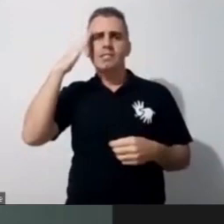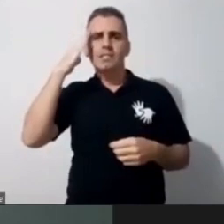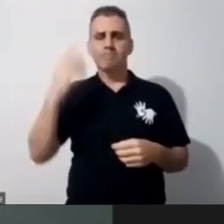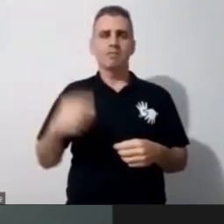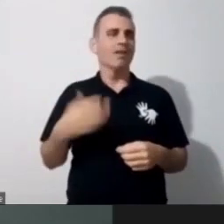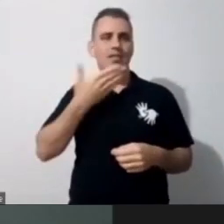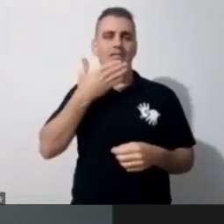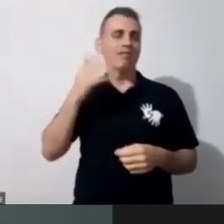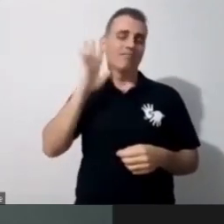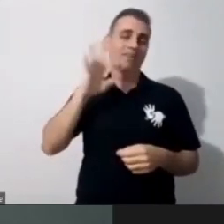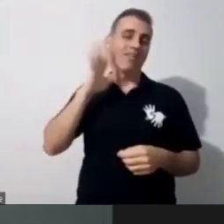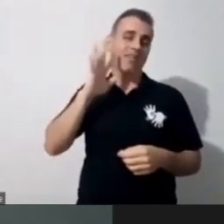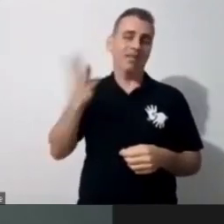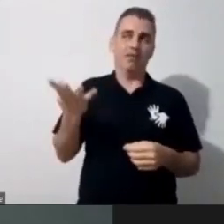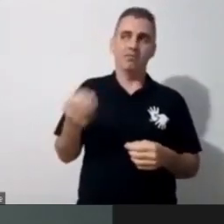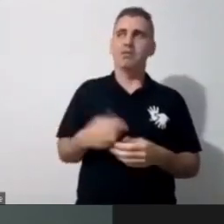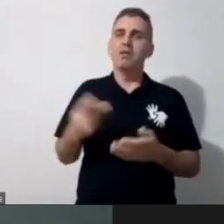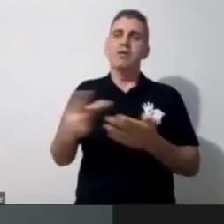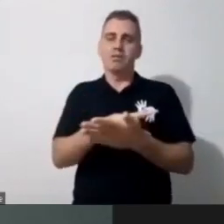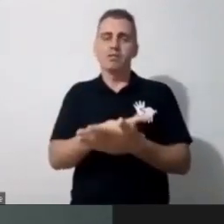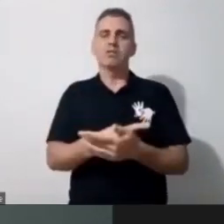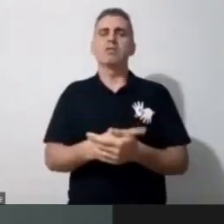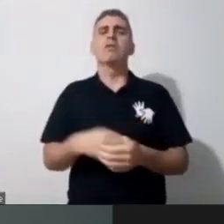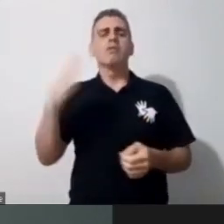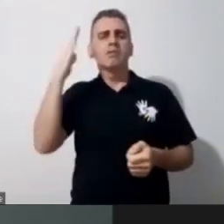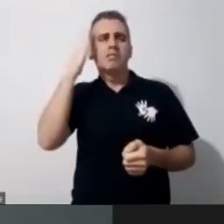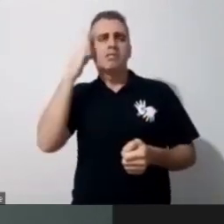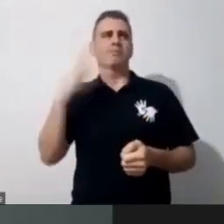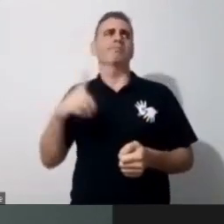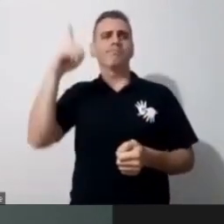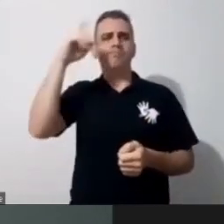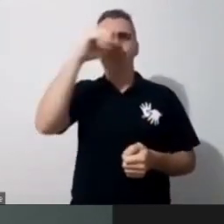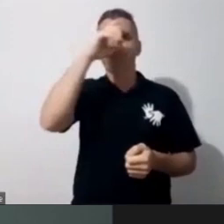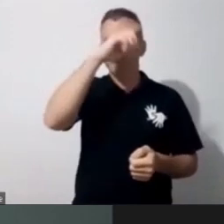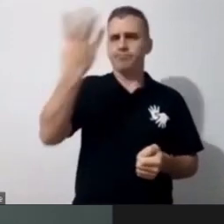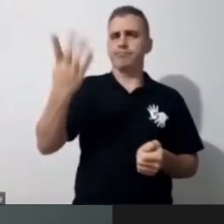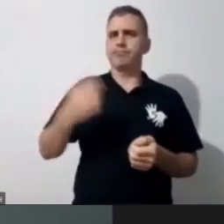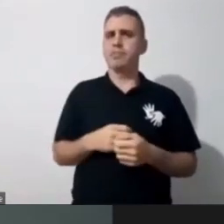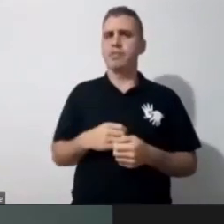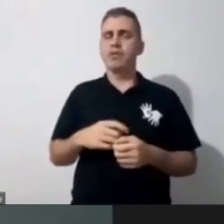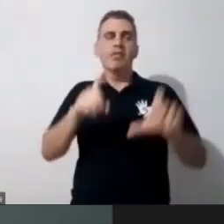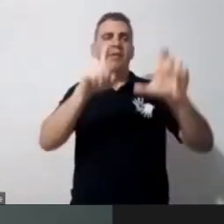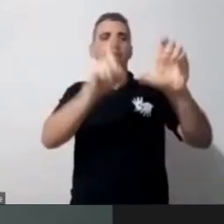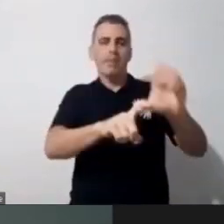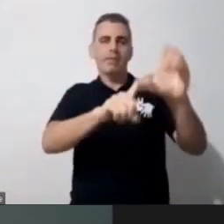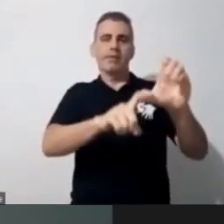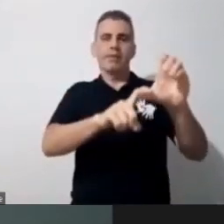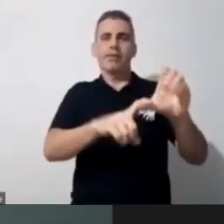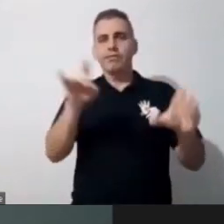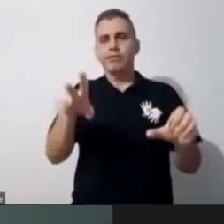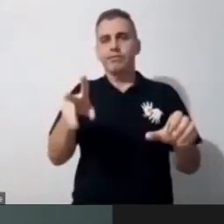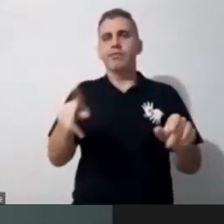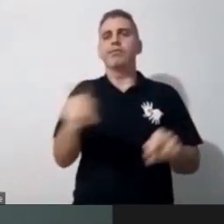a gente sabe que tem, né, as dificuldades, demandas que não dependem do professor em si, sim de políticas